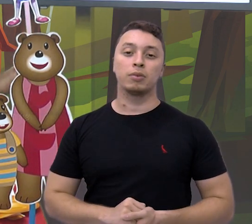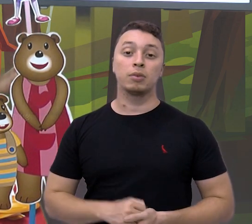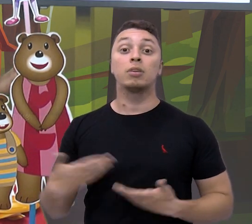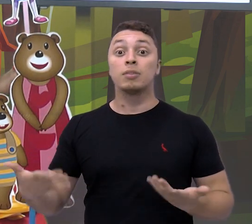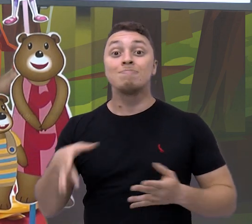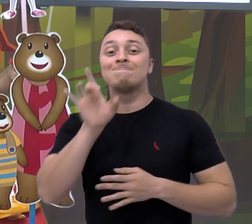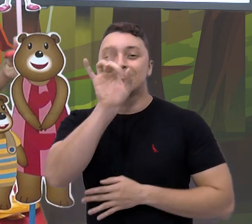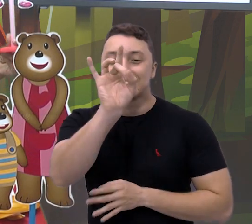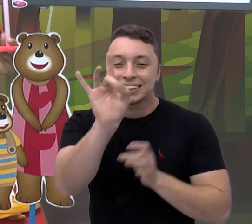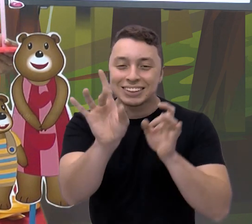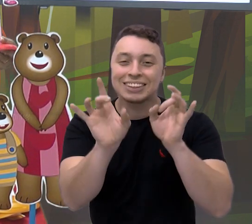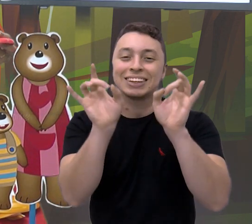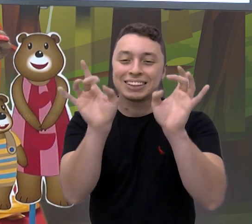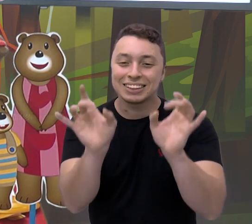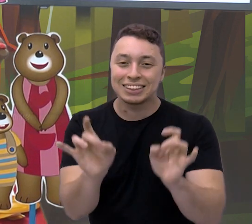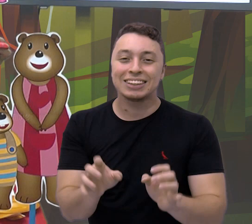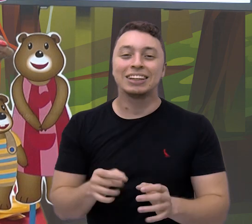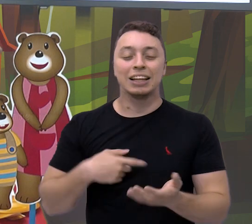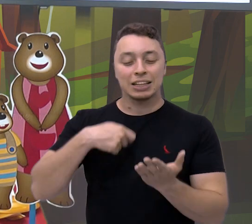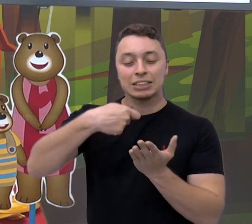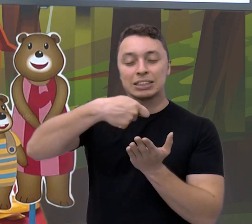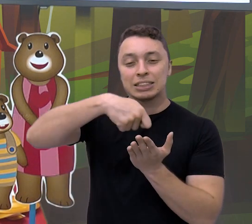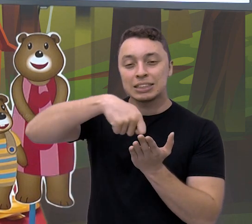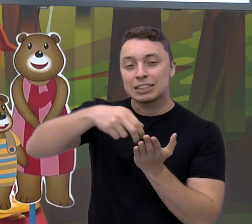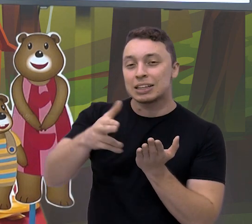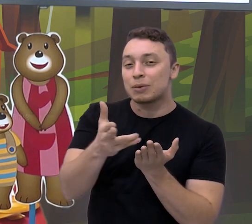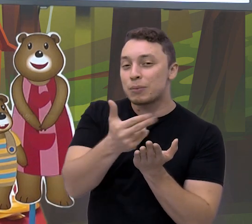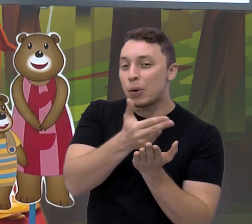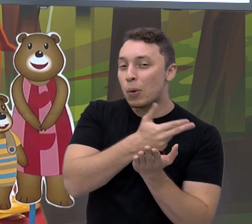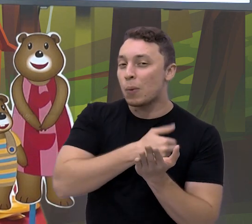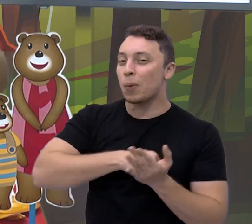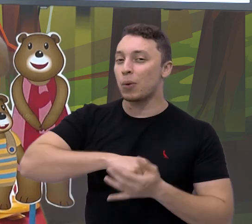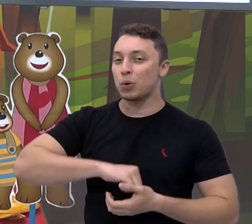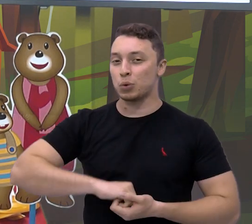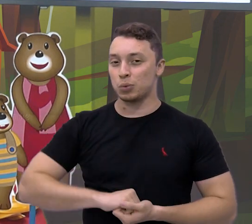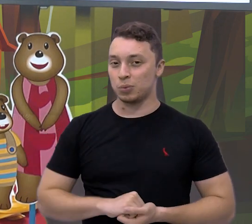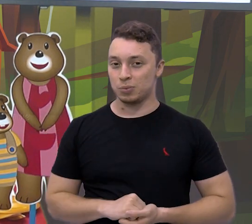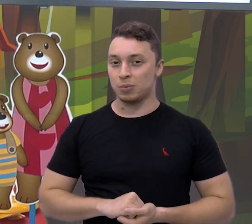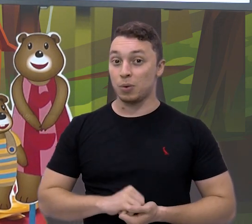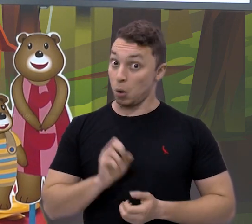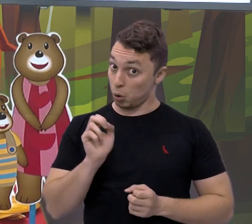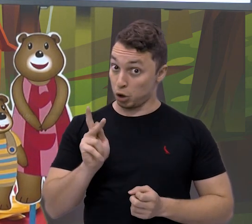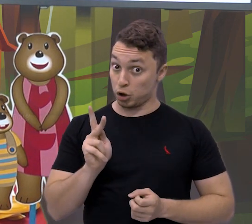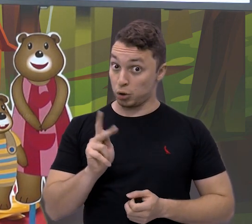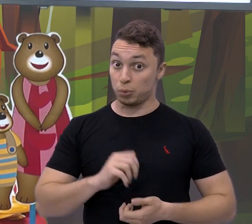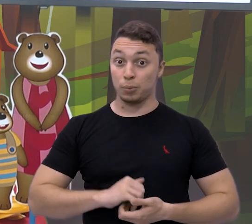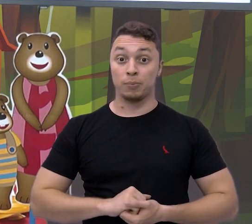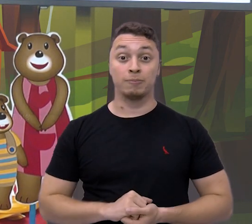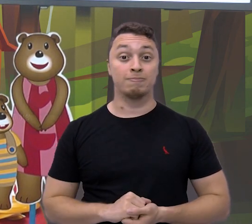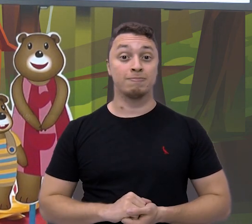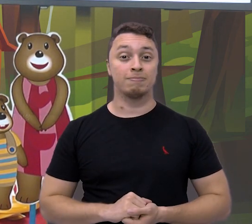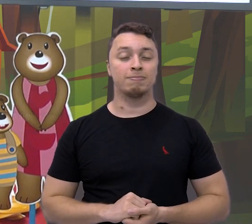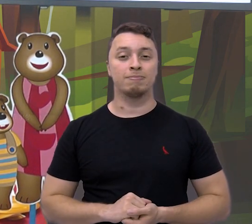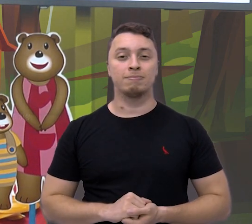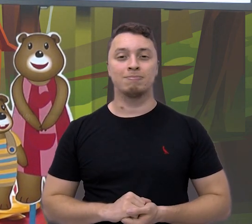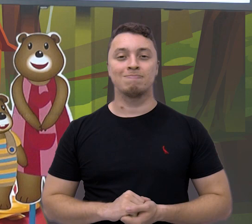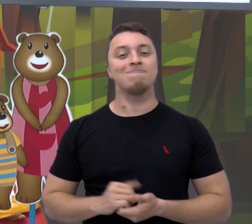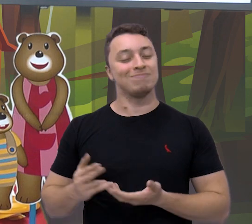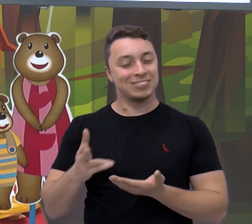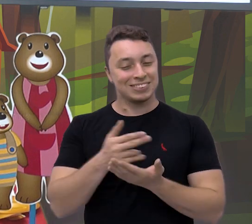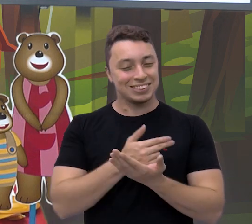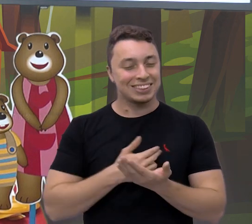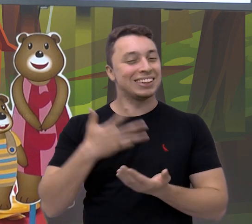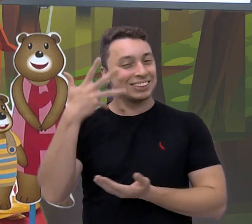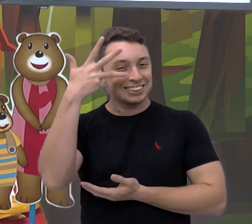cada um aí desenha de acordo com o que você é, como você é, tá bom? Pré 1! Faz teu desenho